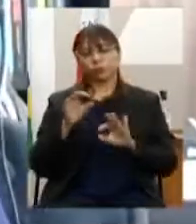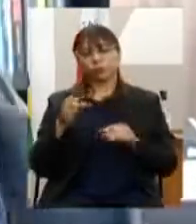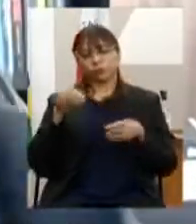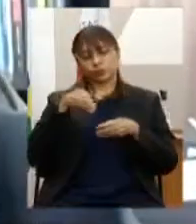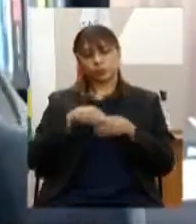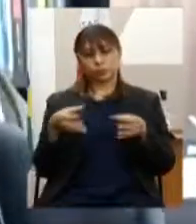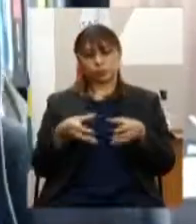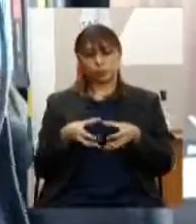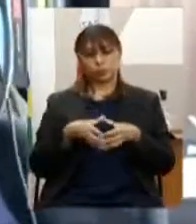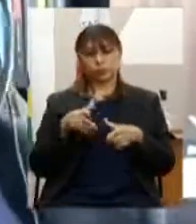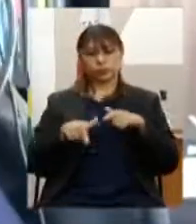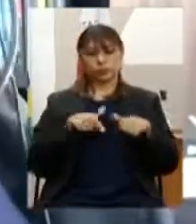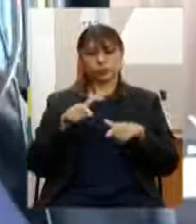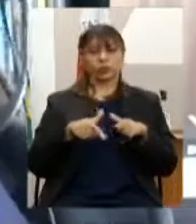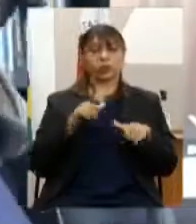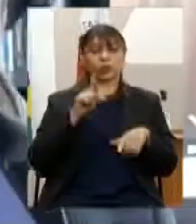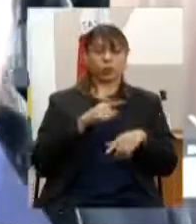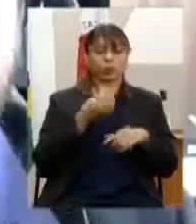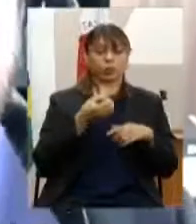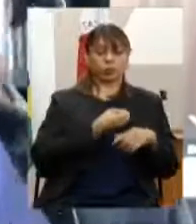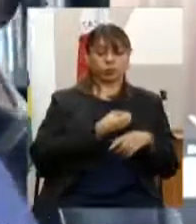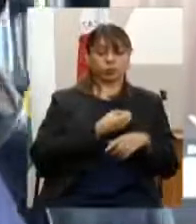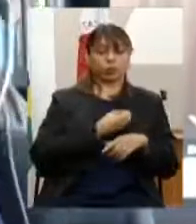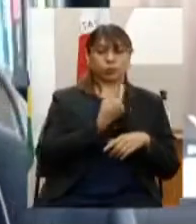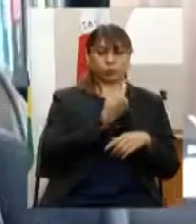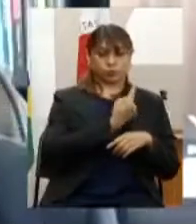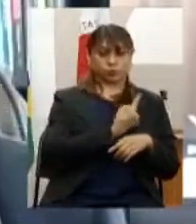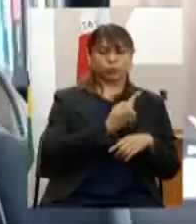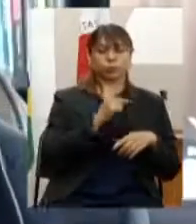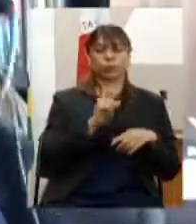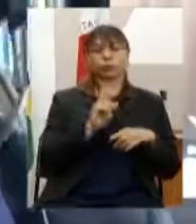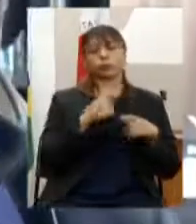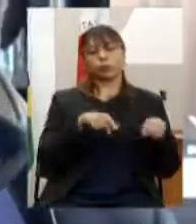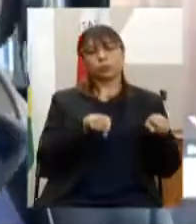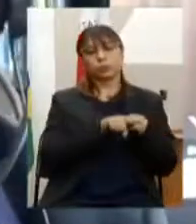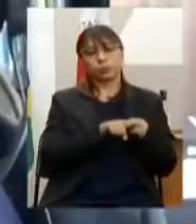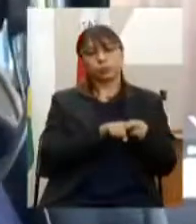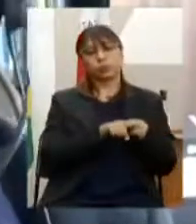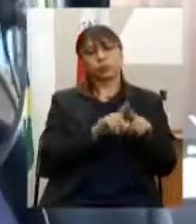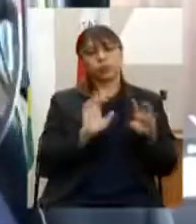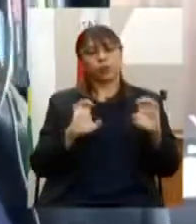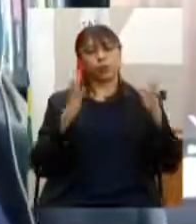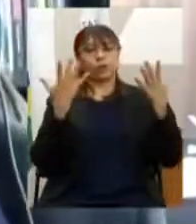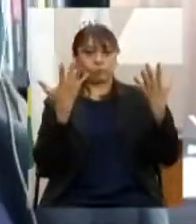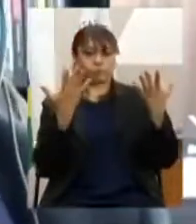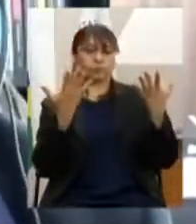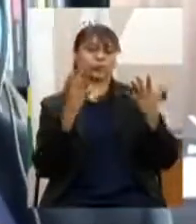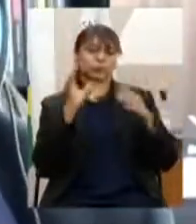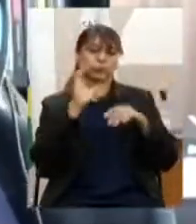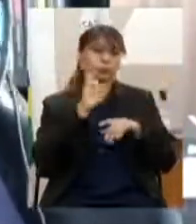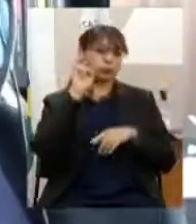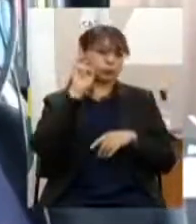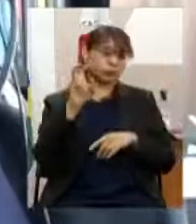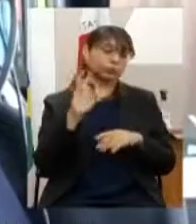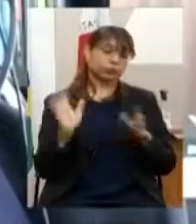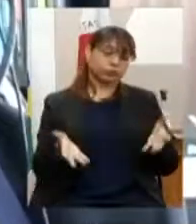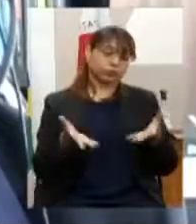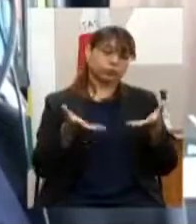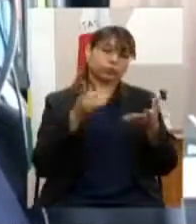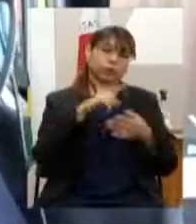começa no subgrupo 1 parcerias informações e eventos culturais promover alterações na ação